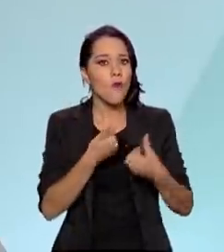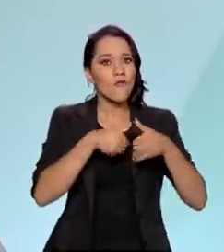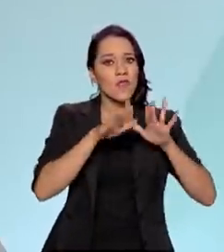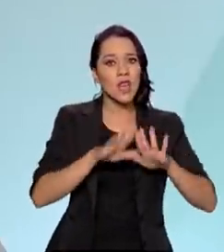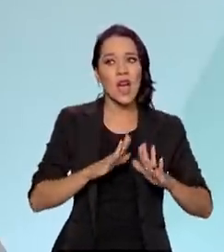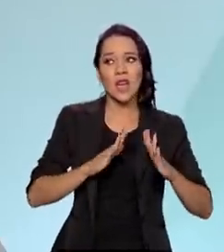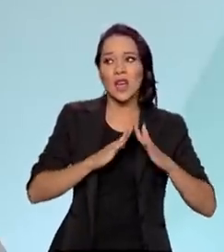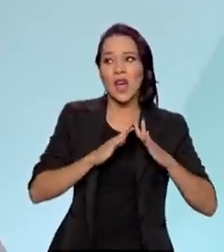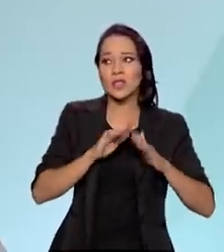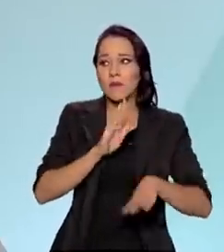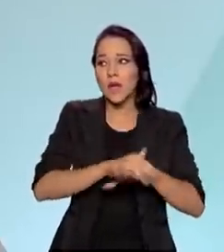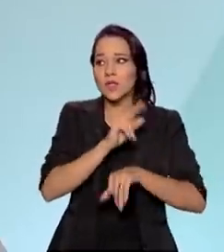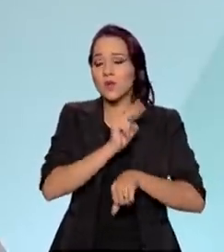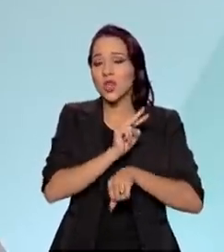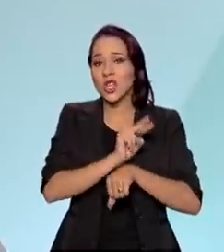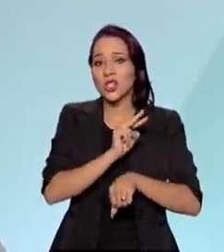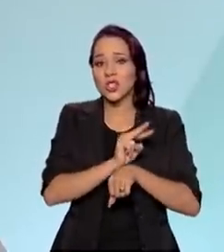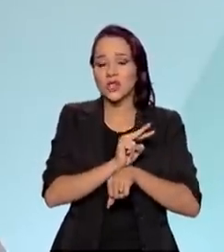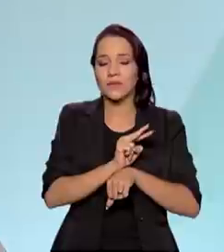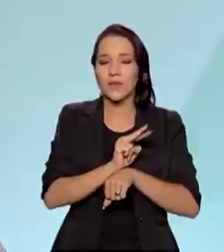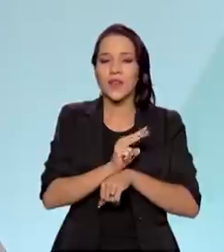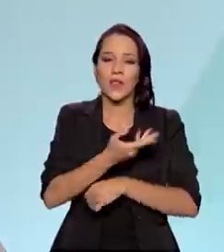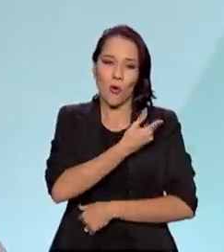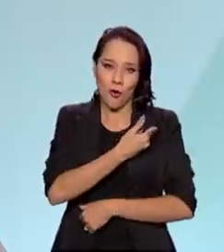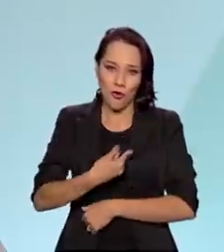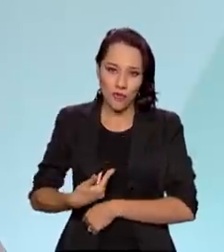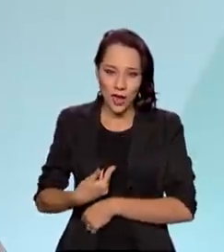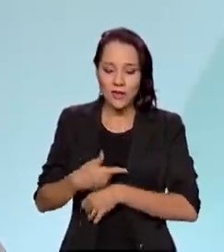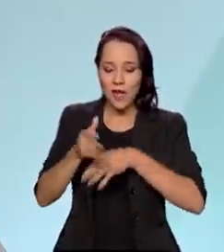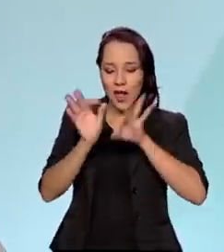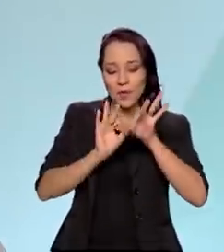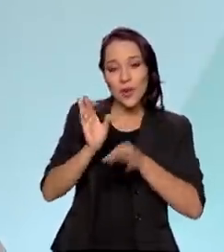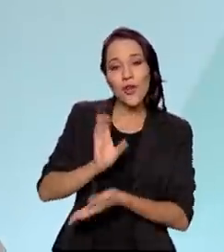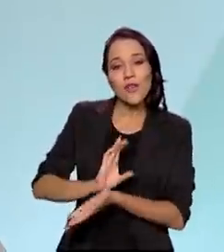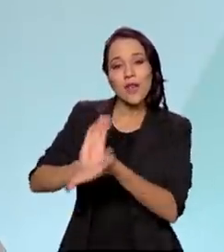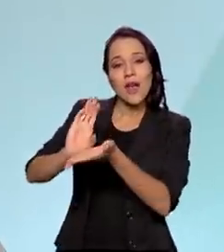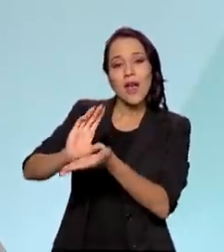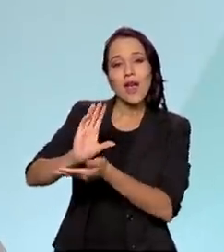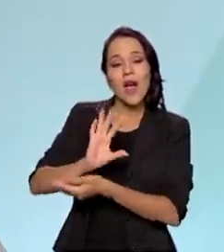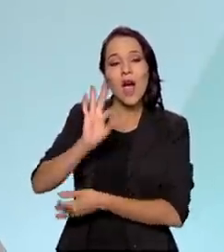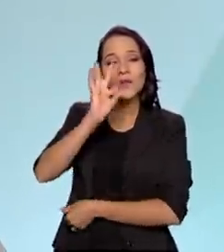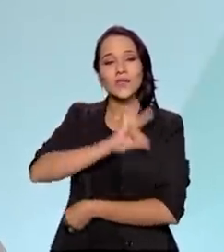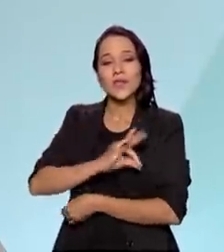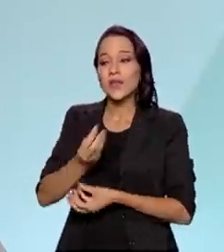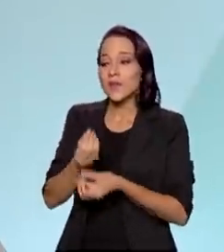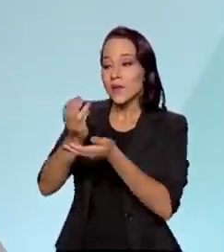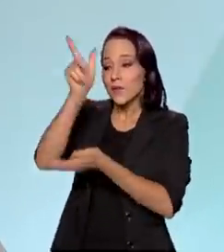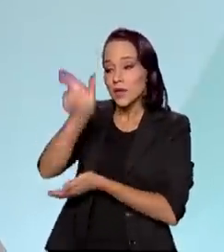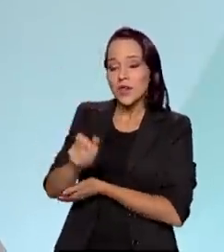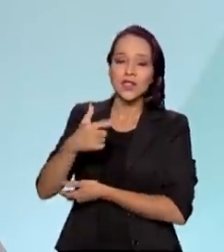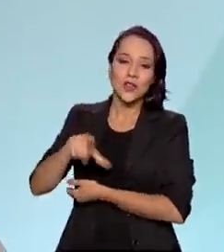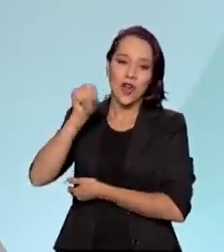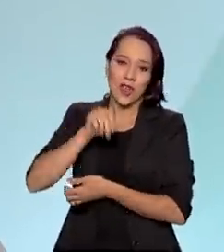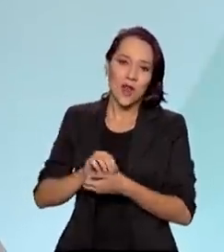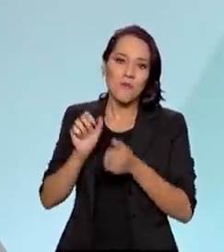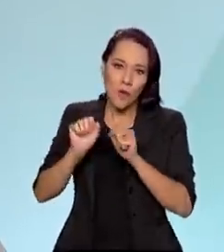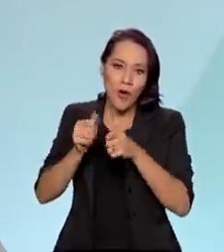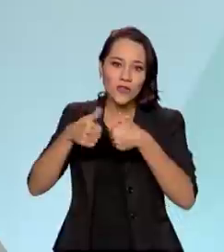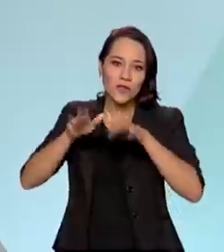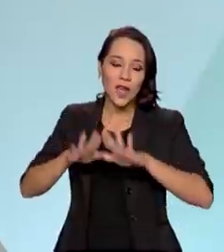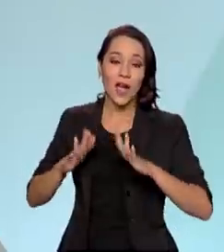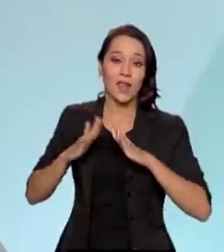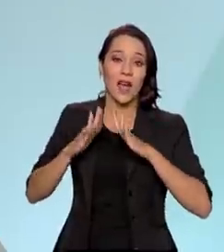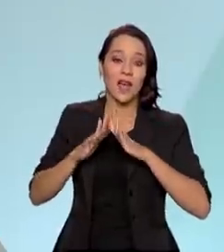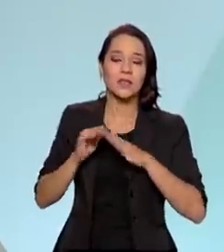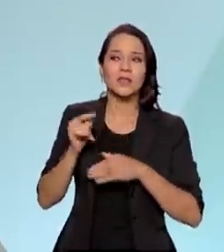um pouco mais protegida em casa, o Estado, o governo, deu esse auxílio, possibilitou que a pessoa tivesse essa escolha, ela poderia ficar em casa, se